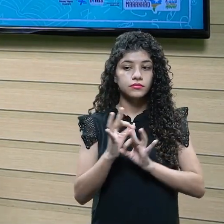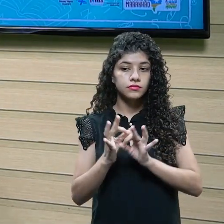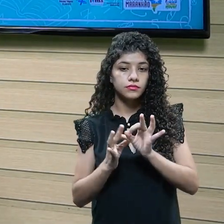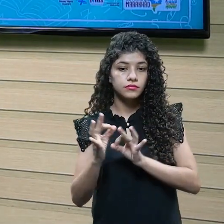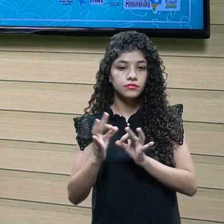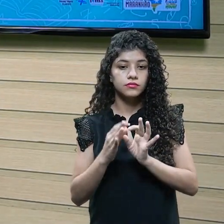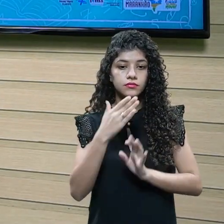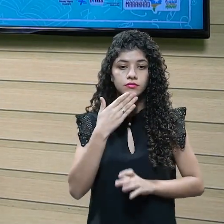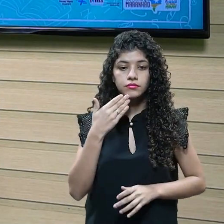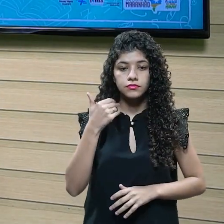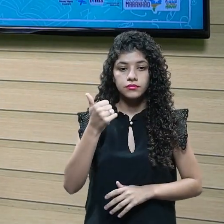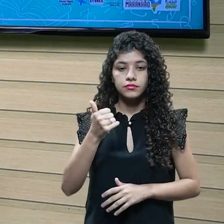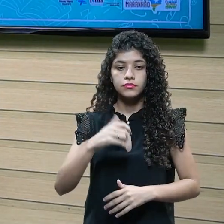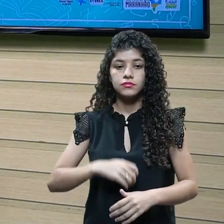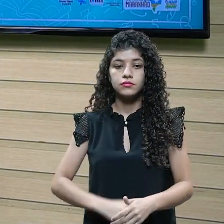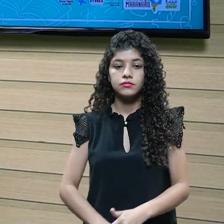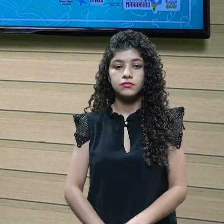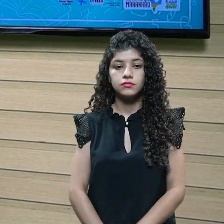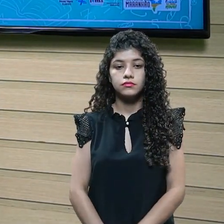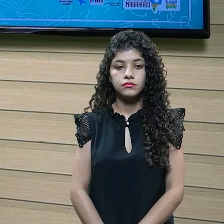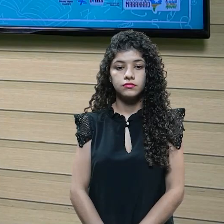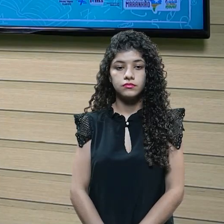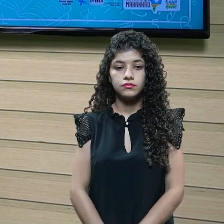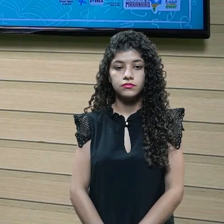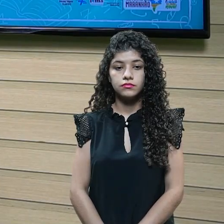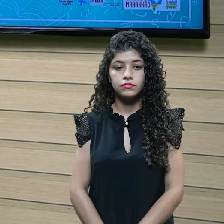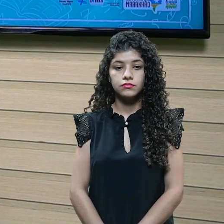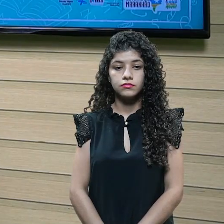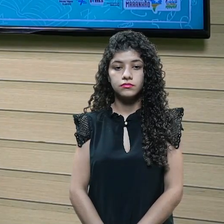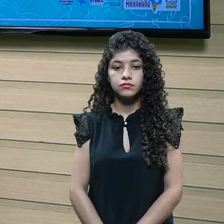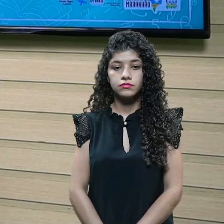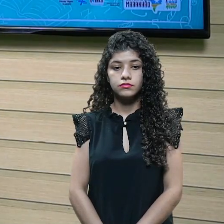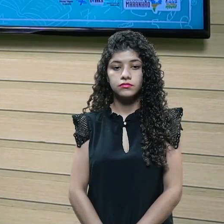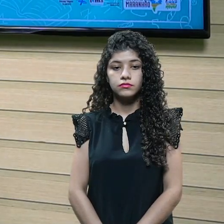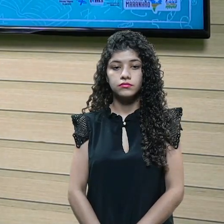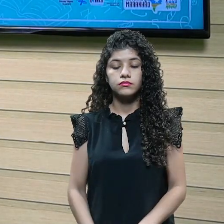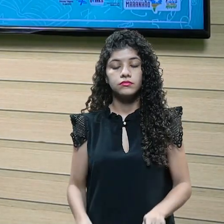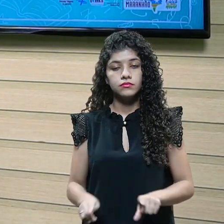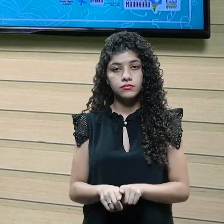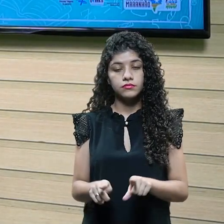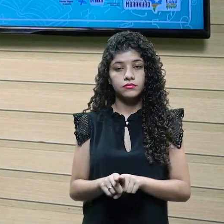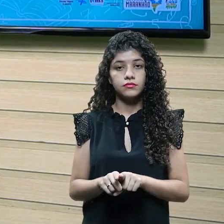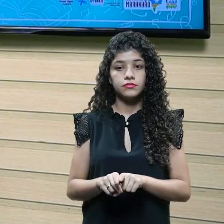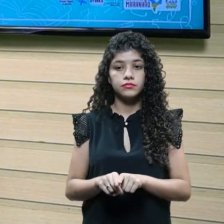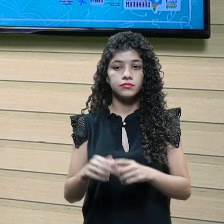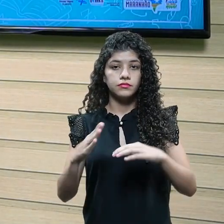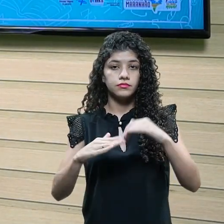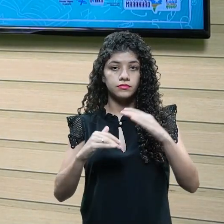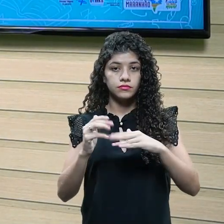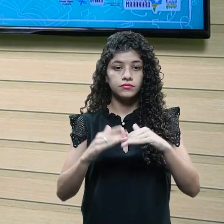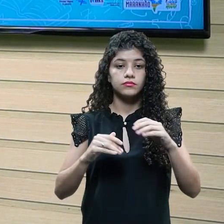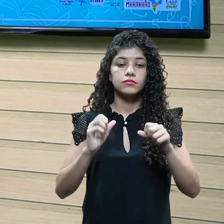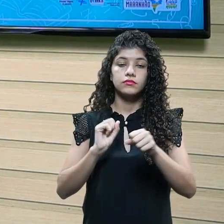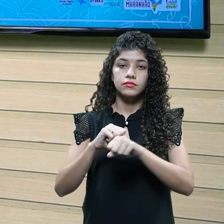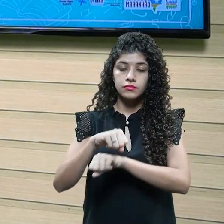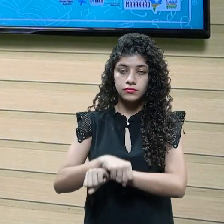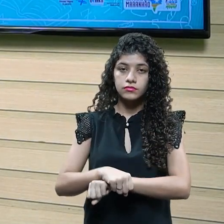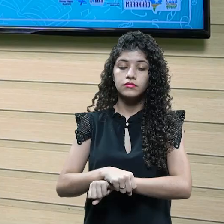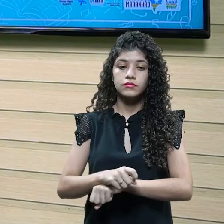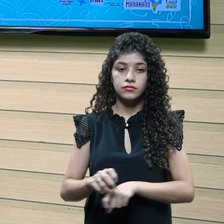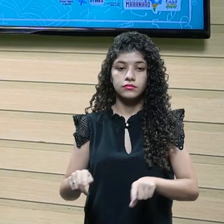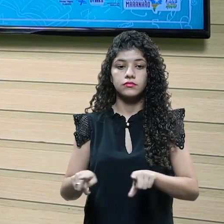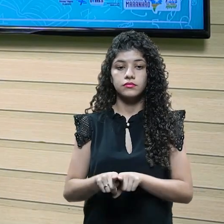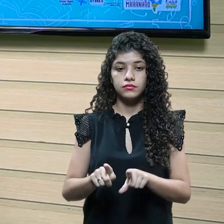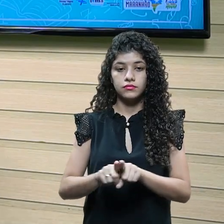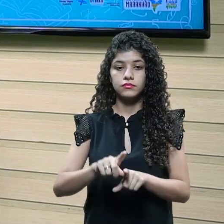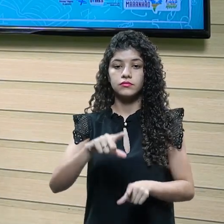roteiro ou cerimonial, né? O terceirizado. Ou pode ser também da instituição. Geralmente, uma instituição, uma universidade, uma